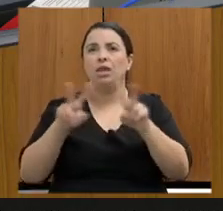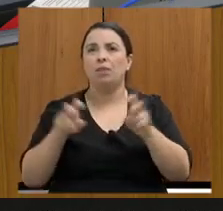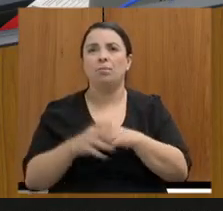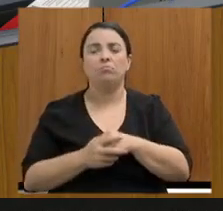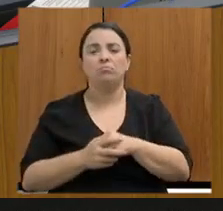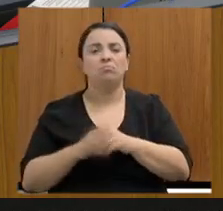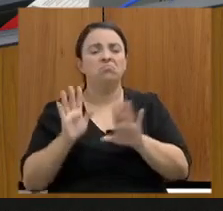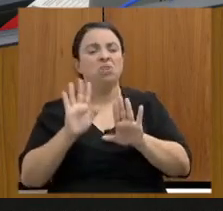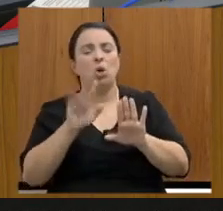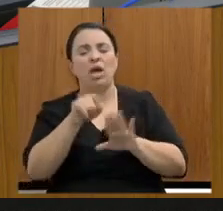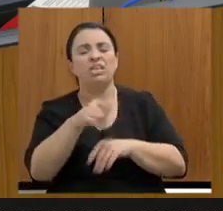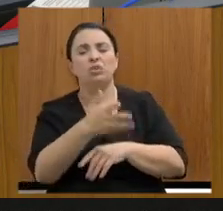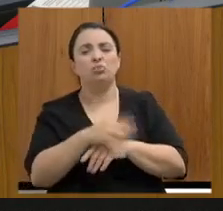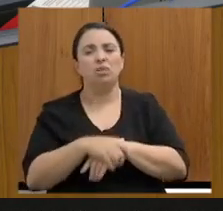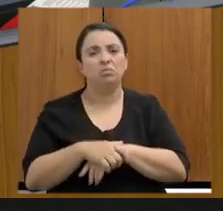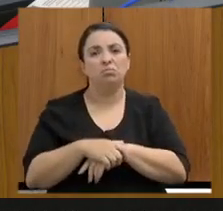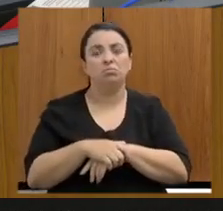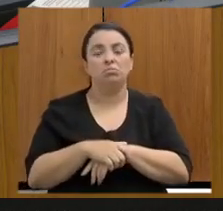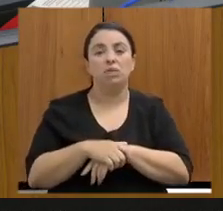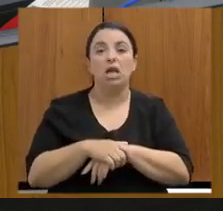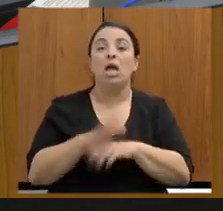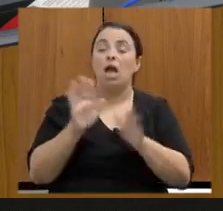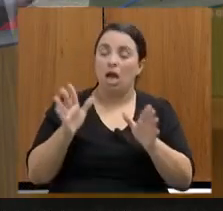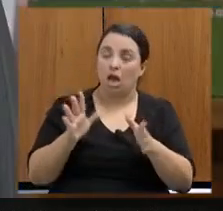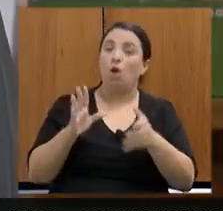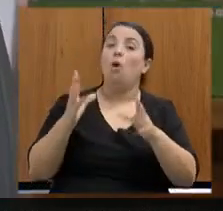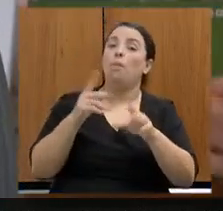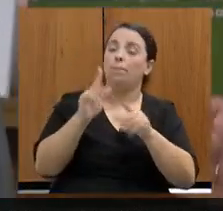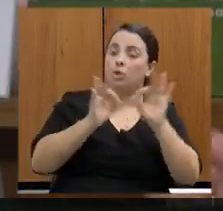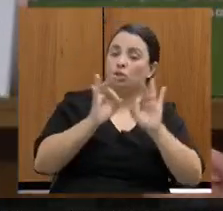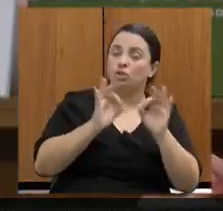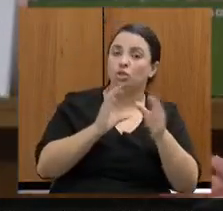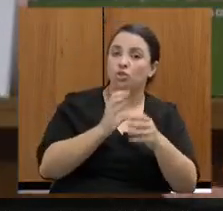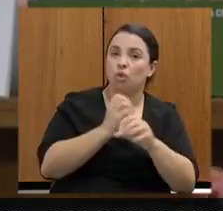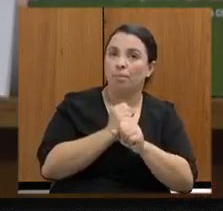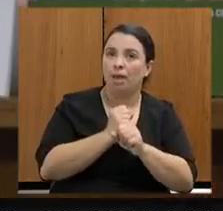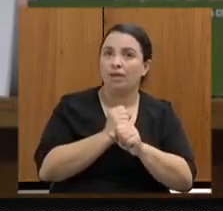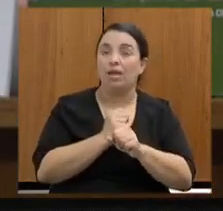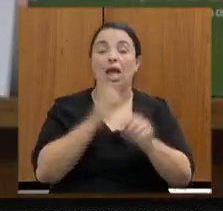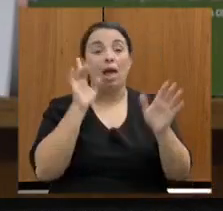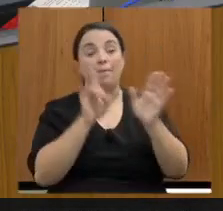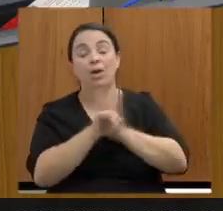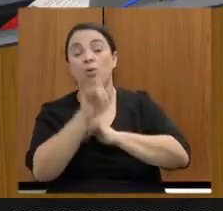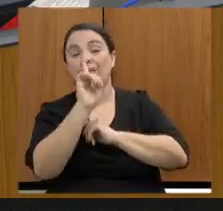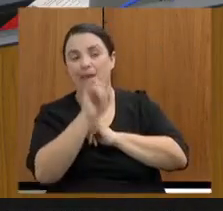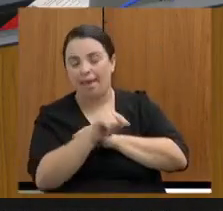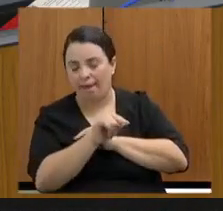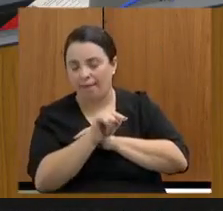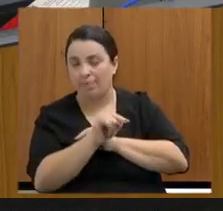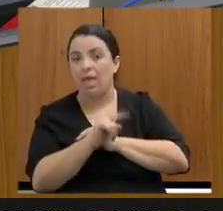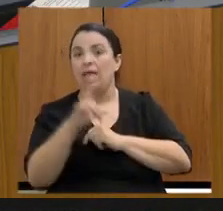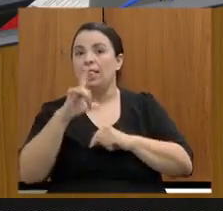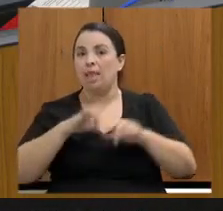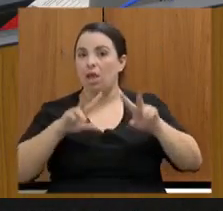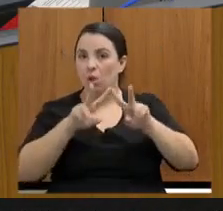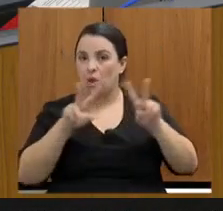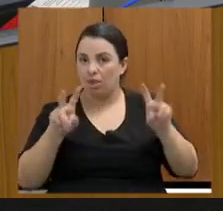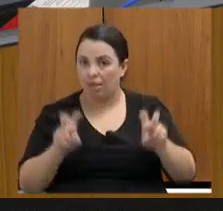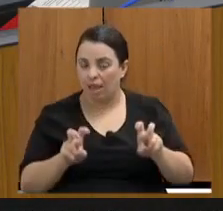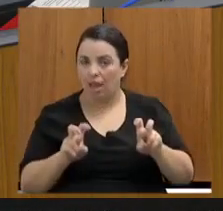esse? Sim. Somar, insistimos. Já dissemos... A pergunta era se dentro da questão, mesmo com